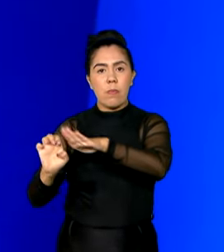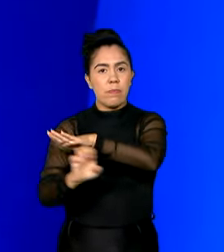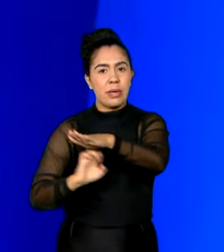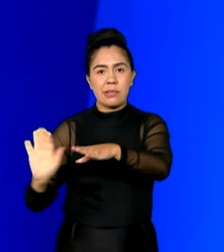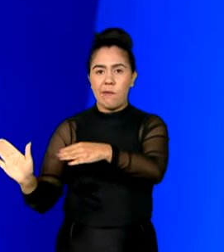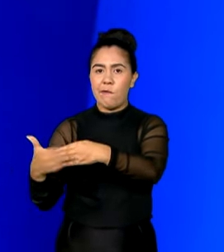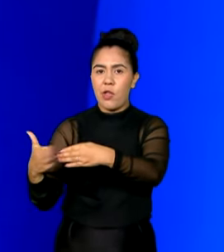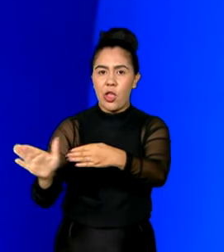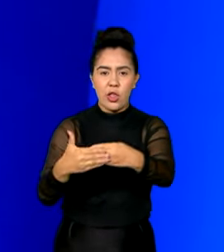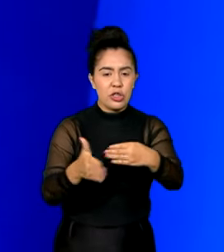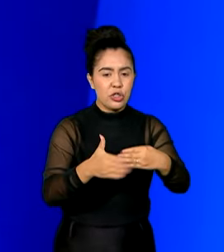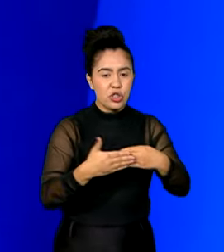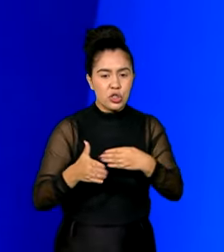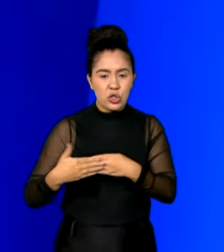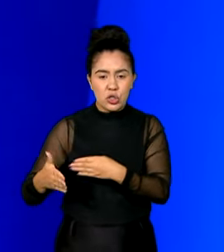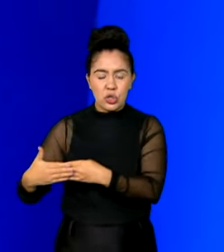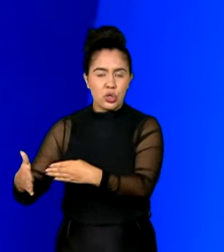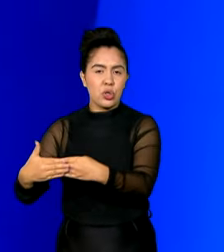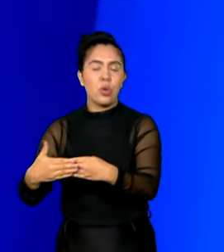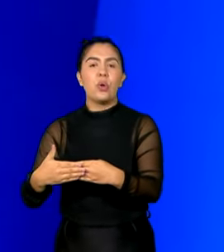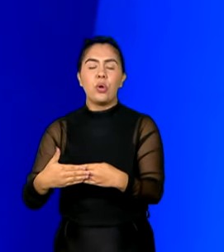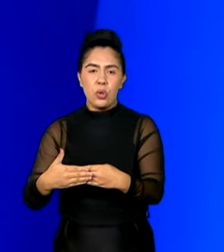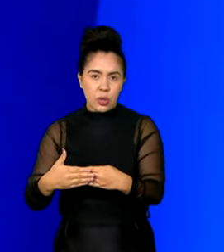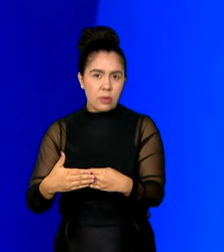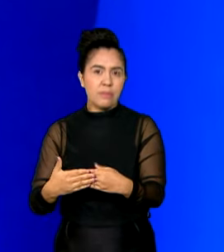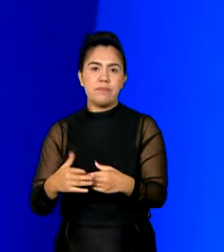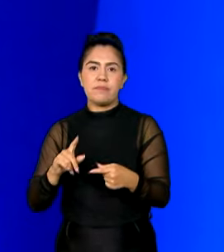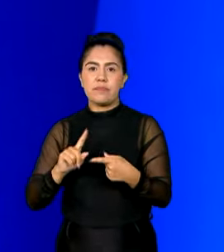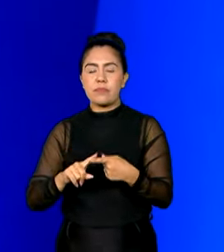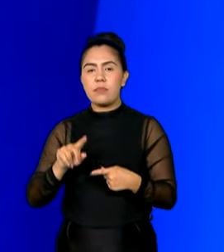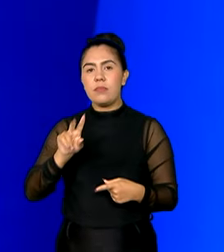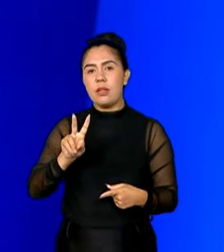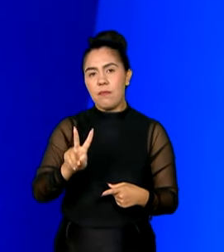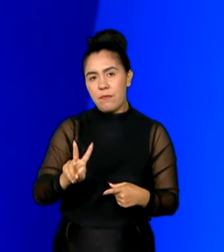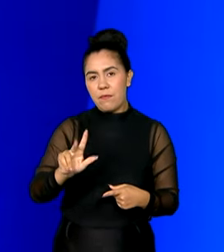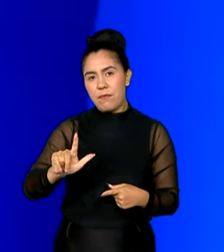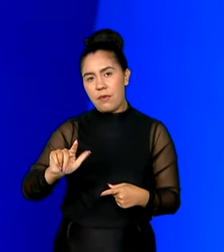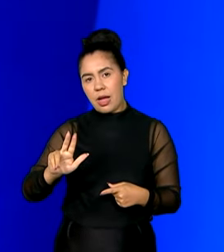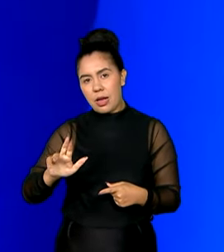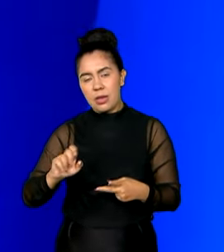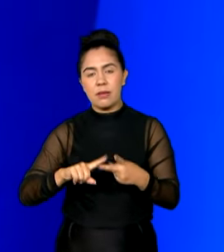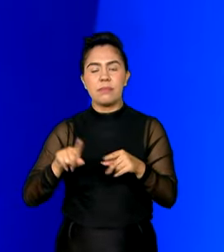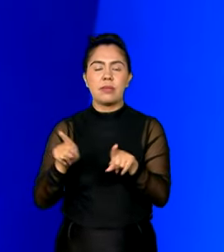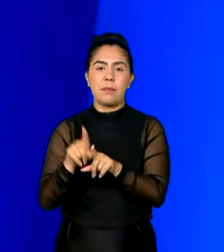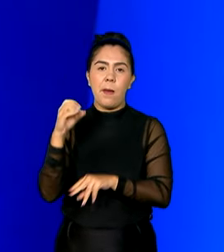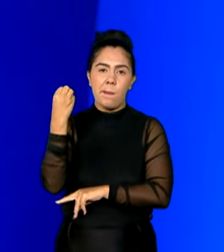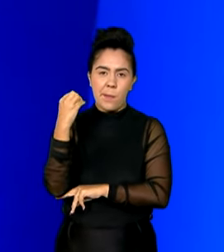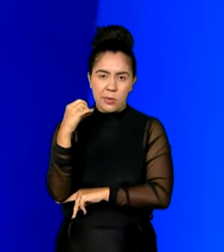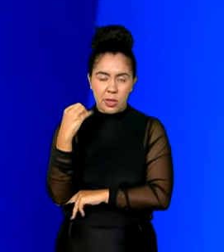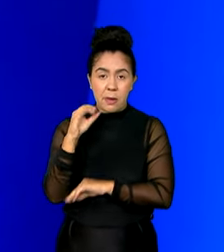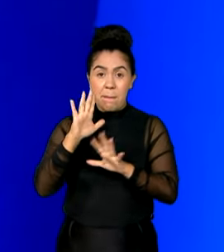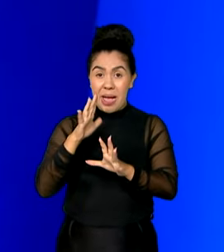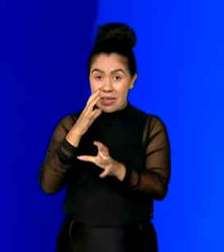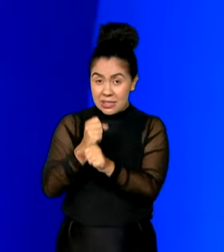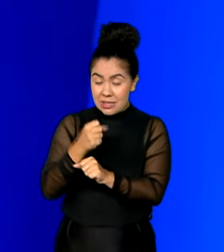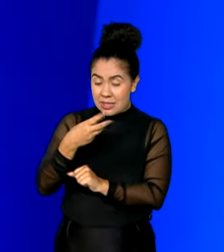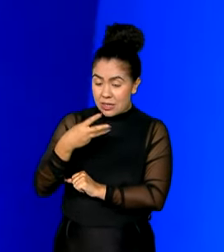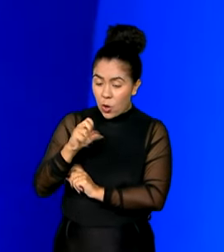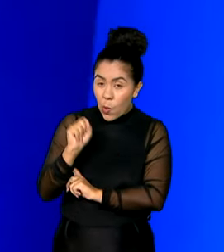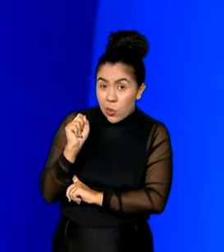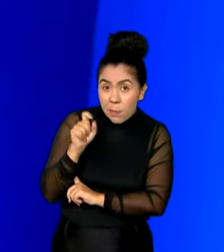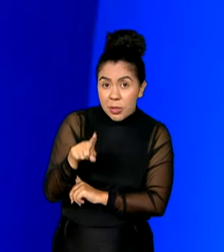negócios, tanto no Vale quanto na Grande Porto Alegre. Das 38 mil empresas, Cida,